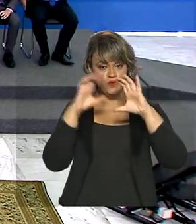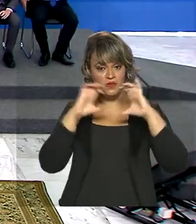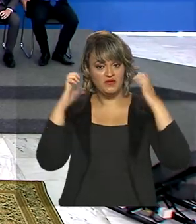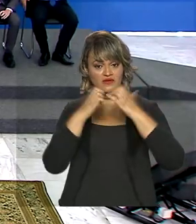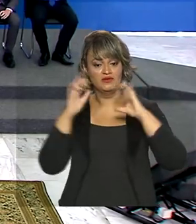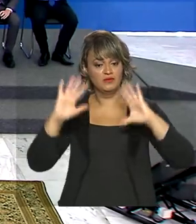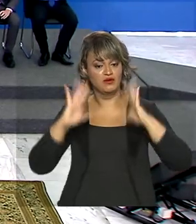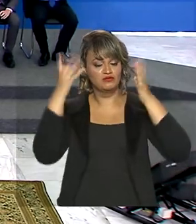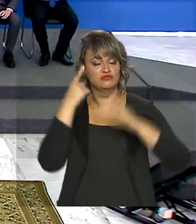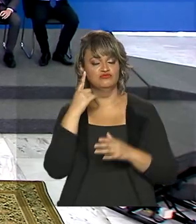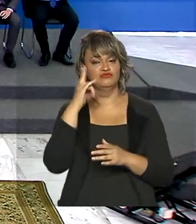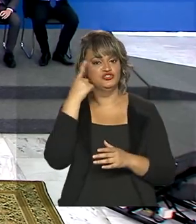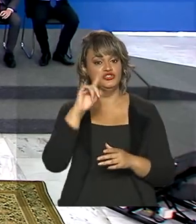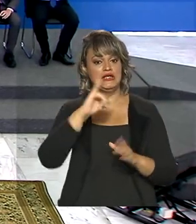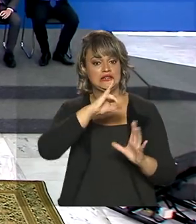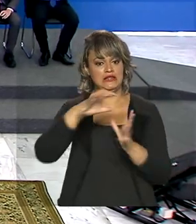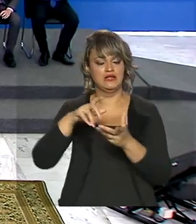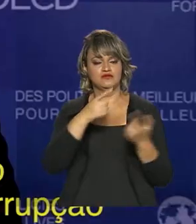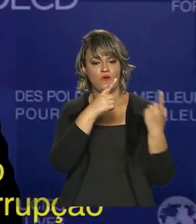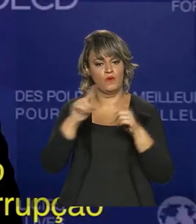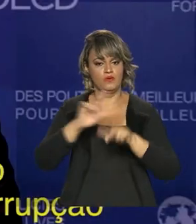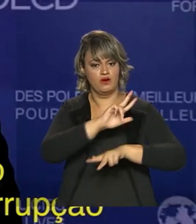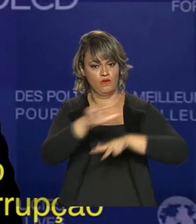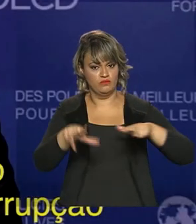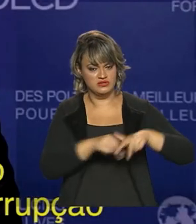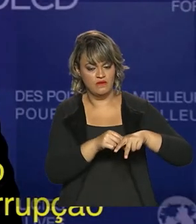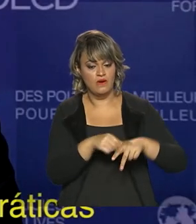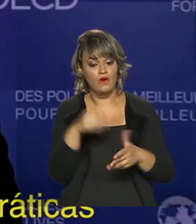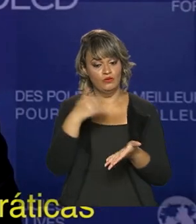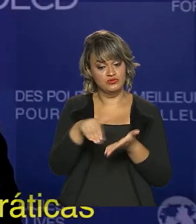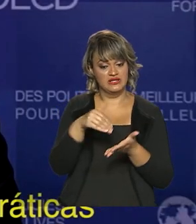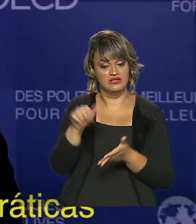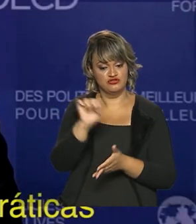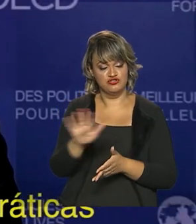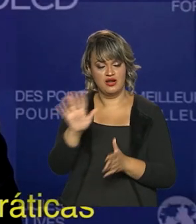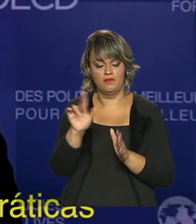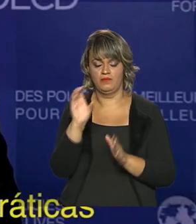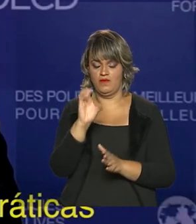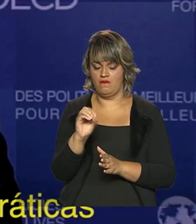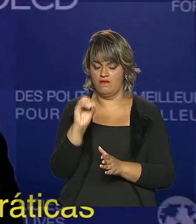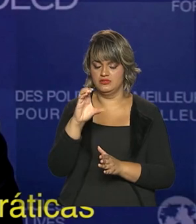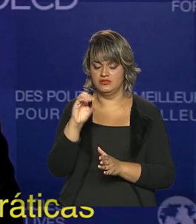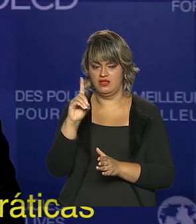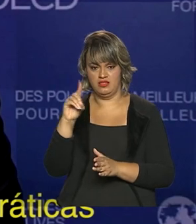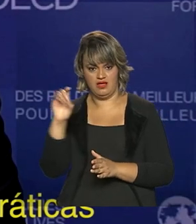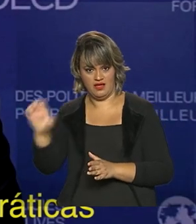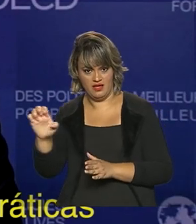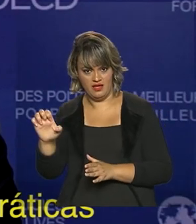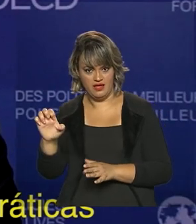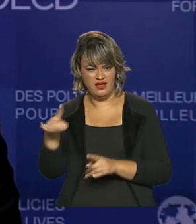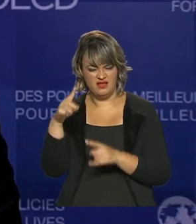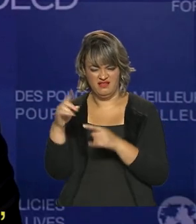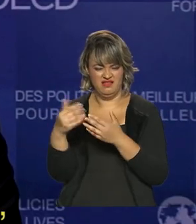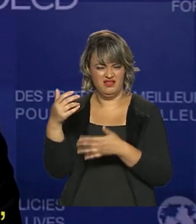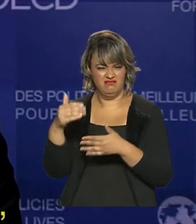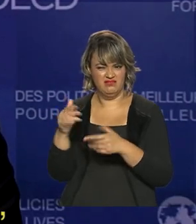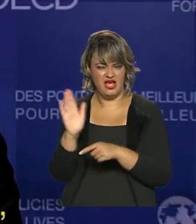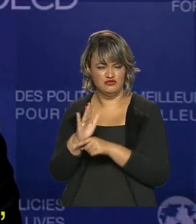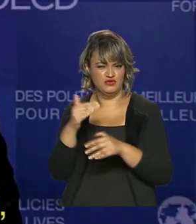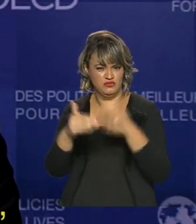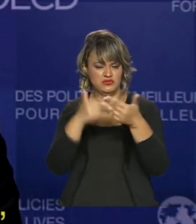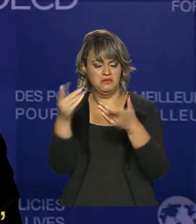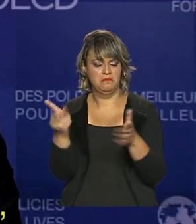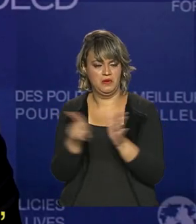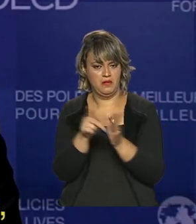celebrou o Dia Internacional contra a Corrupção, o secretário-geral da OCDE, a Organização para a Cooperação e Desenvolvimento